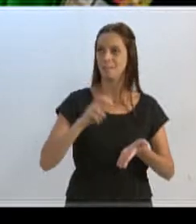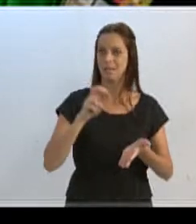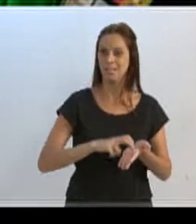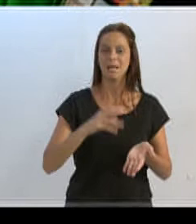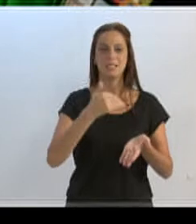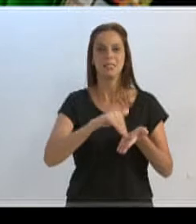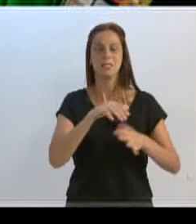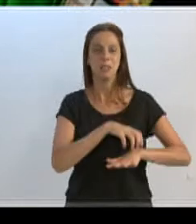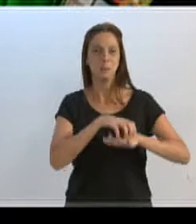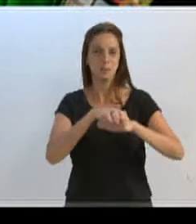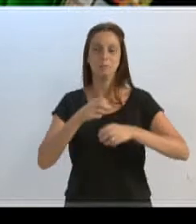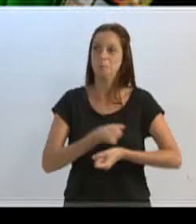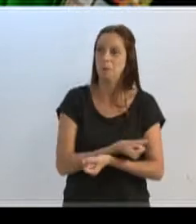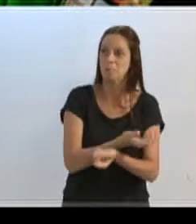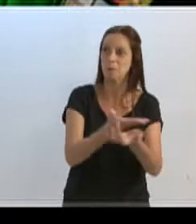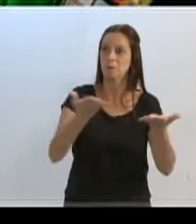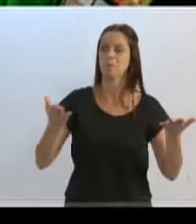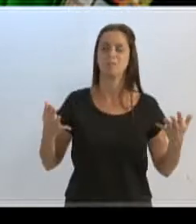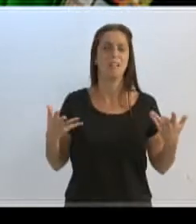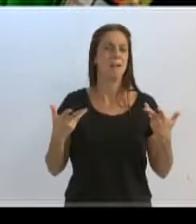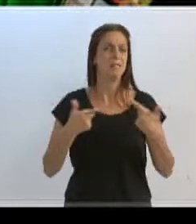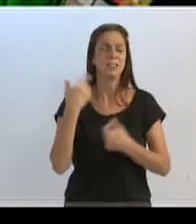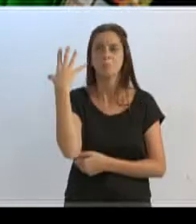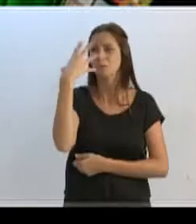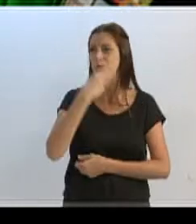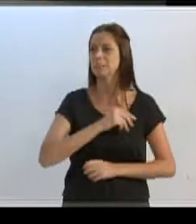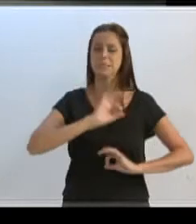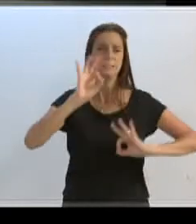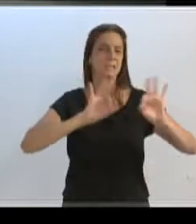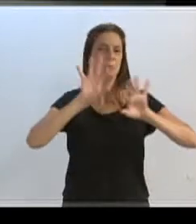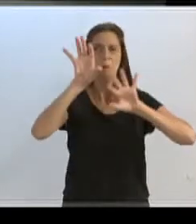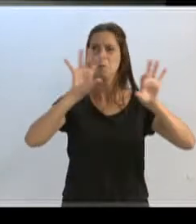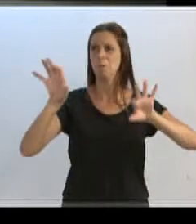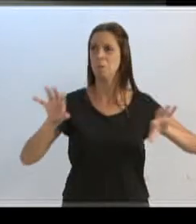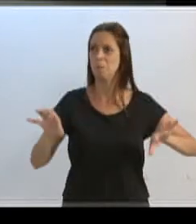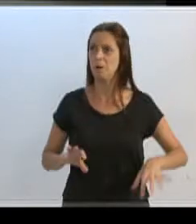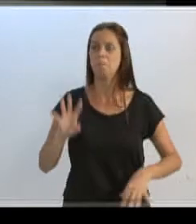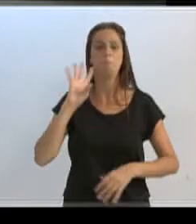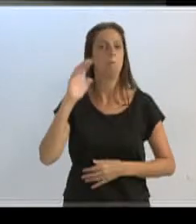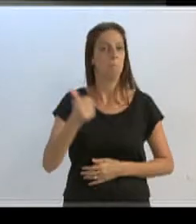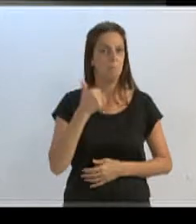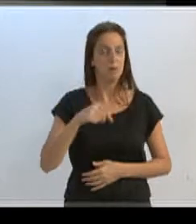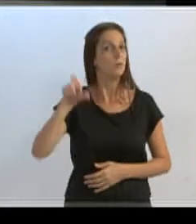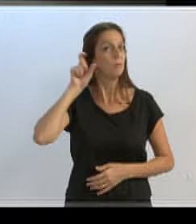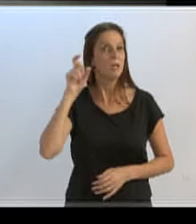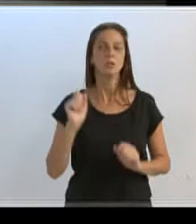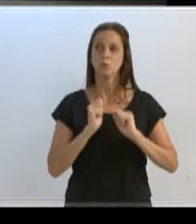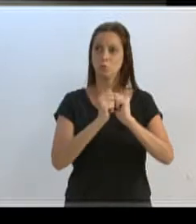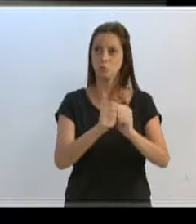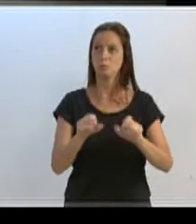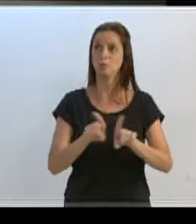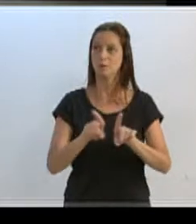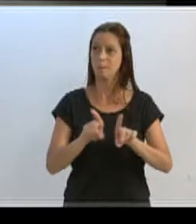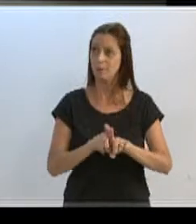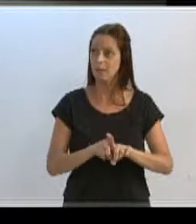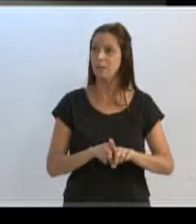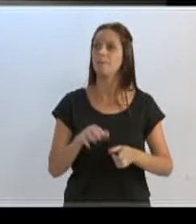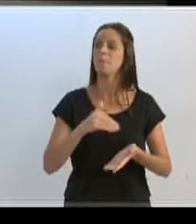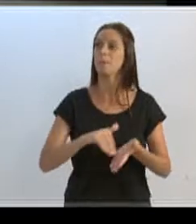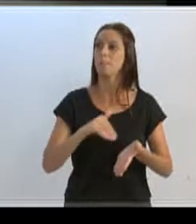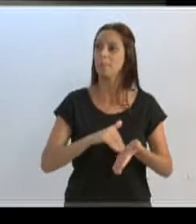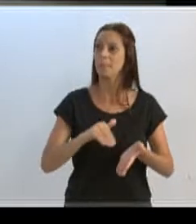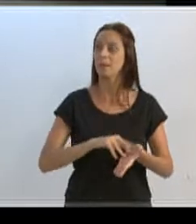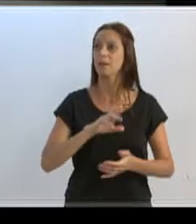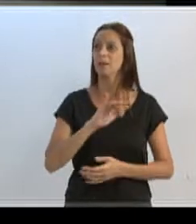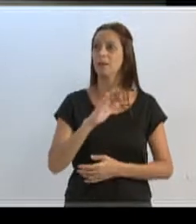Secretaria de Turismo. Está maravilhoso, muito bem decorado. O vereador Ientes também estava lá presente. Estava lá também o secretário Ricardo